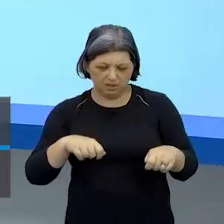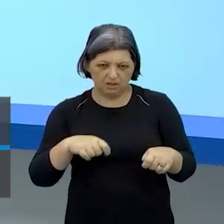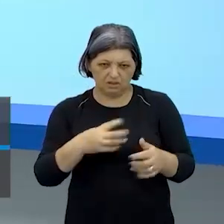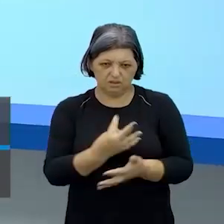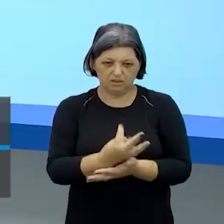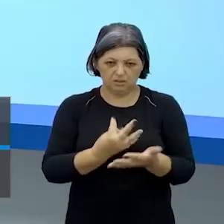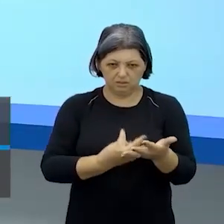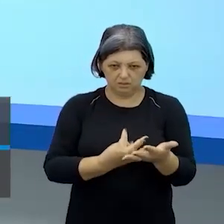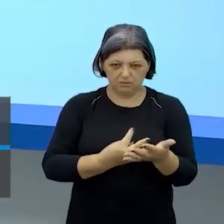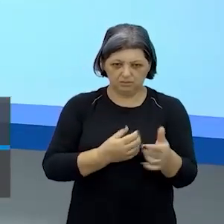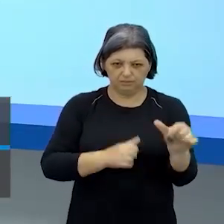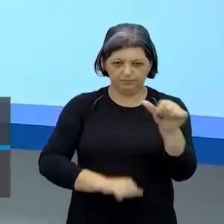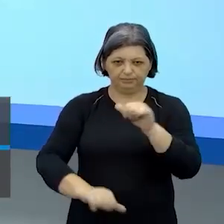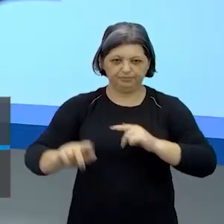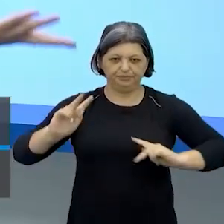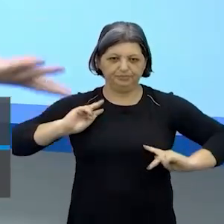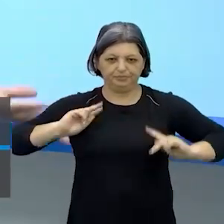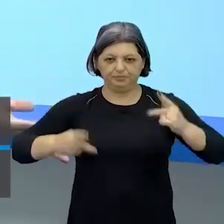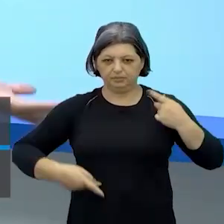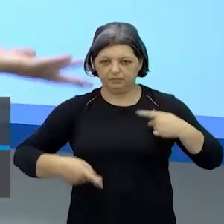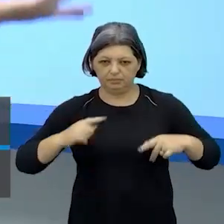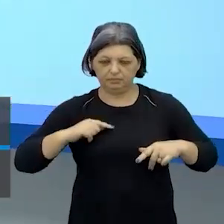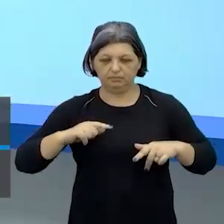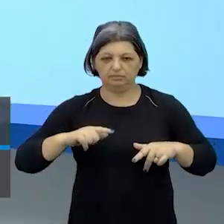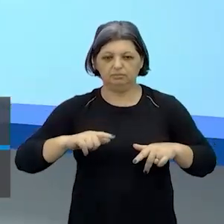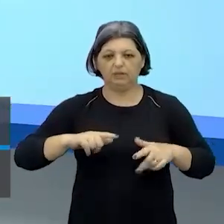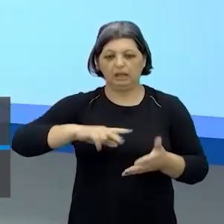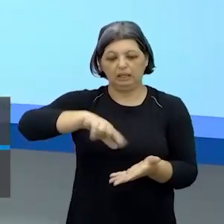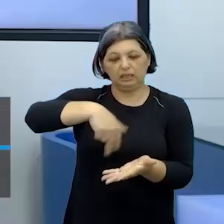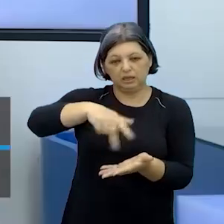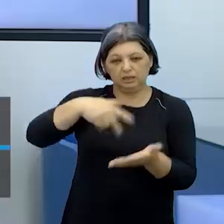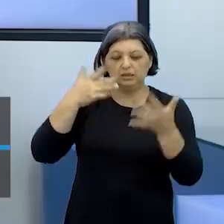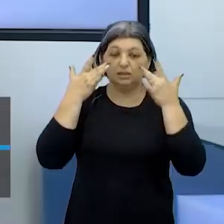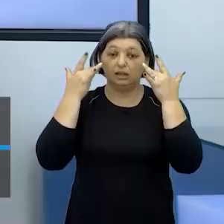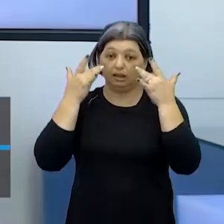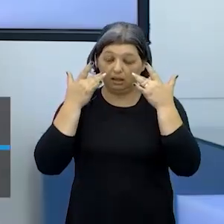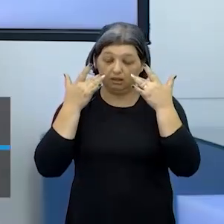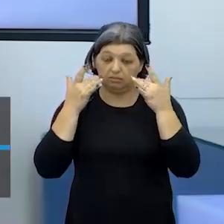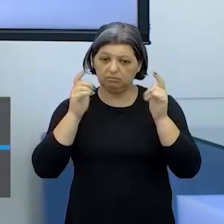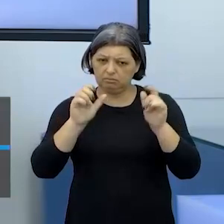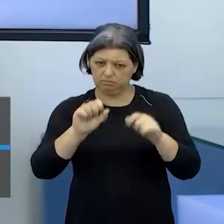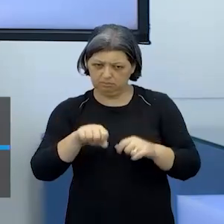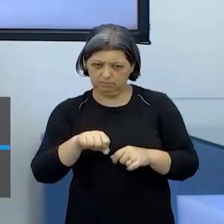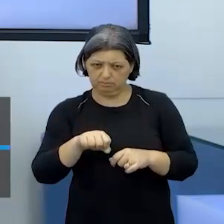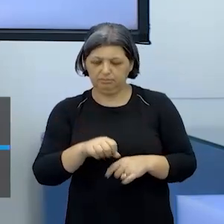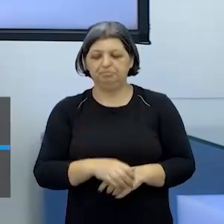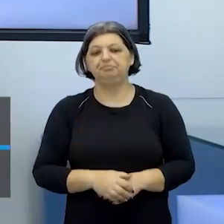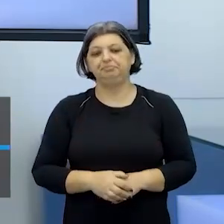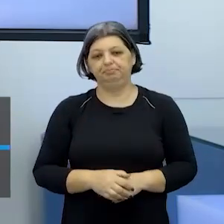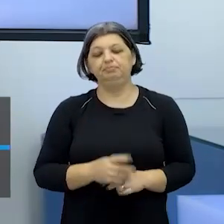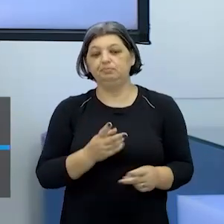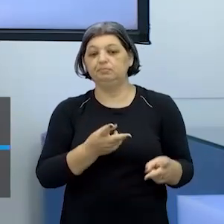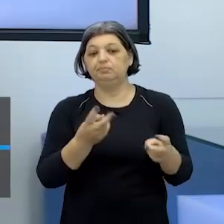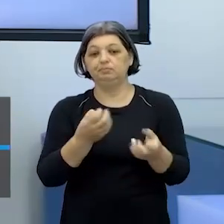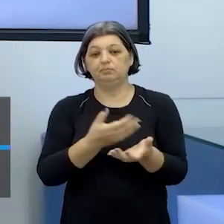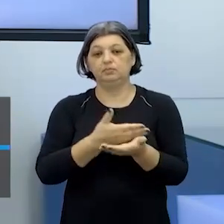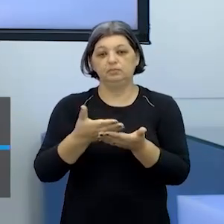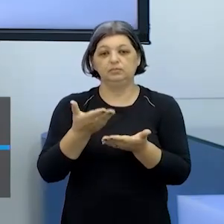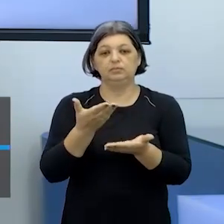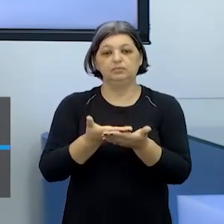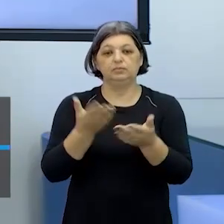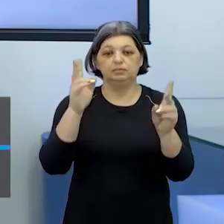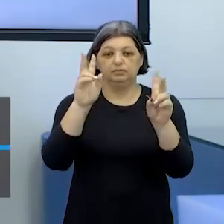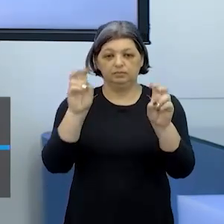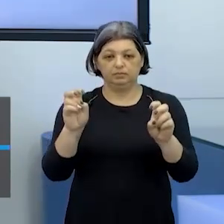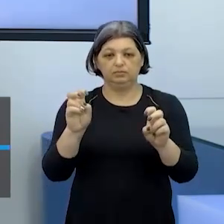transformar numa performance que é tipo uma apresentação de dança teatro sim eu percebi né logo no início da aula que você tem trabalhado aí